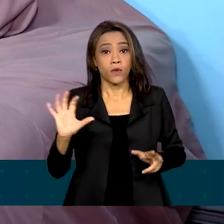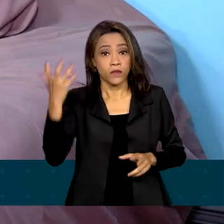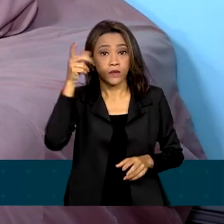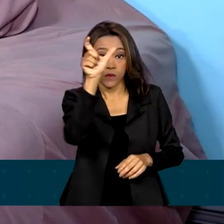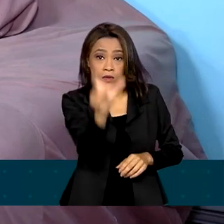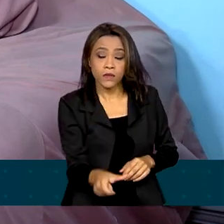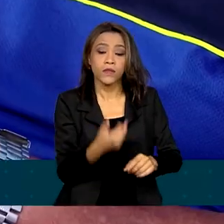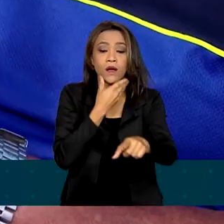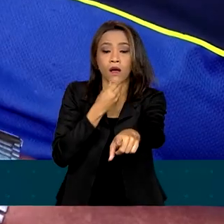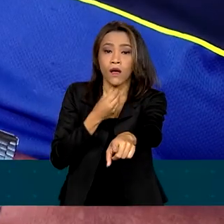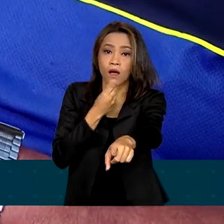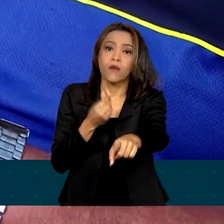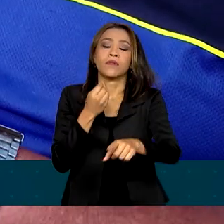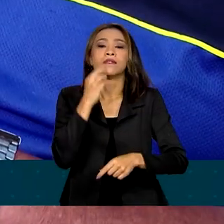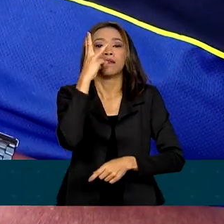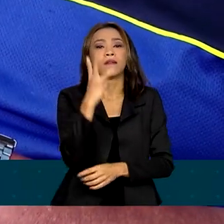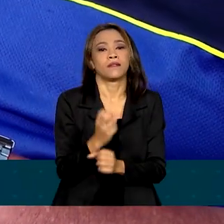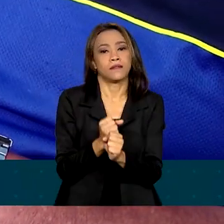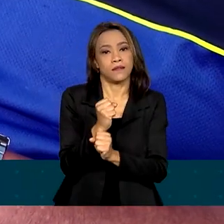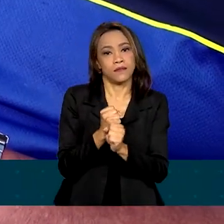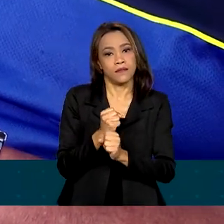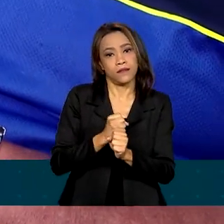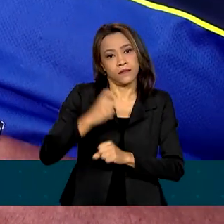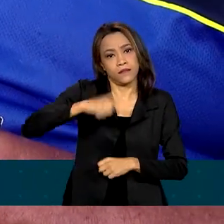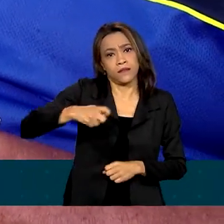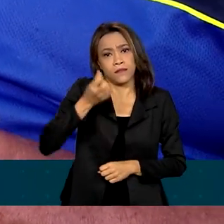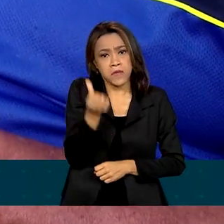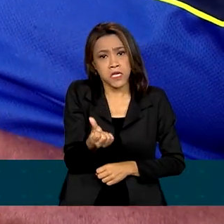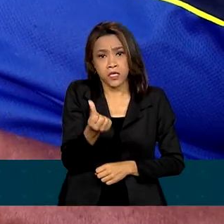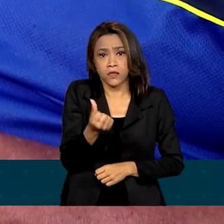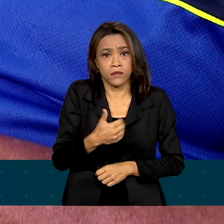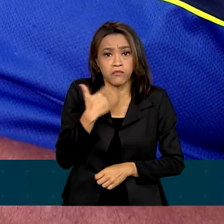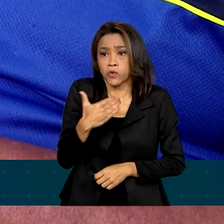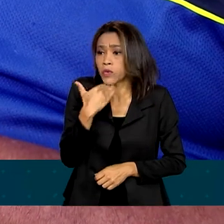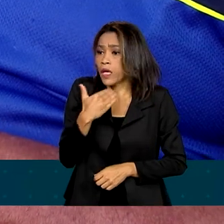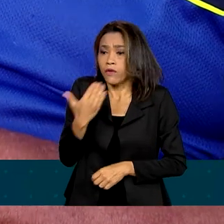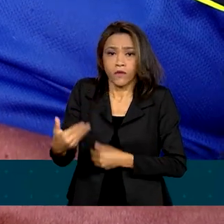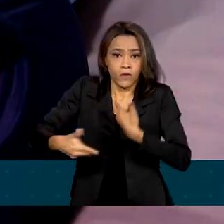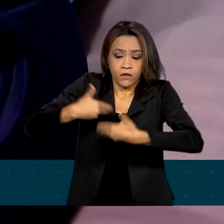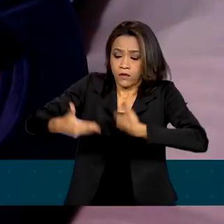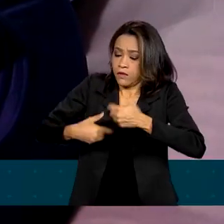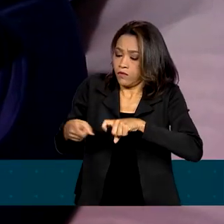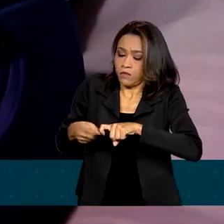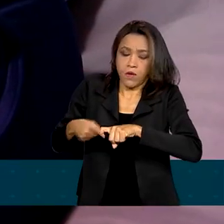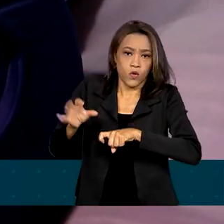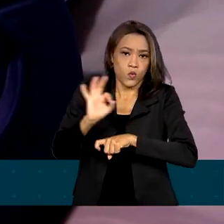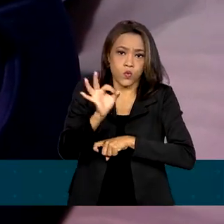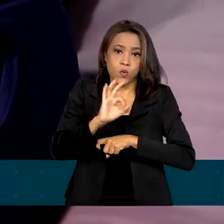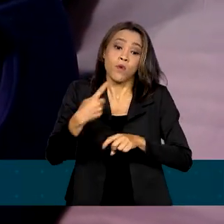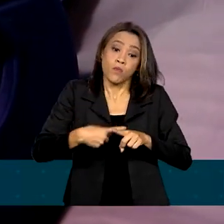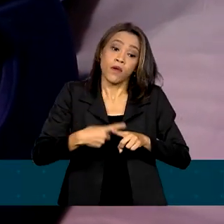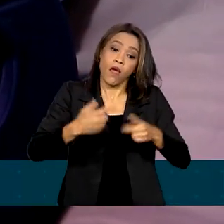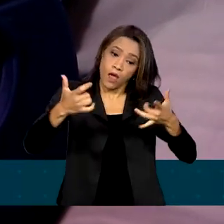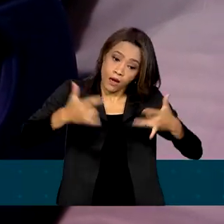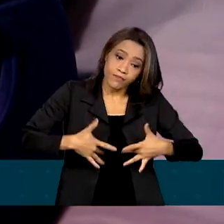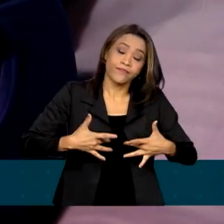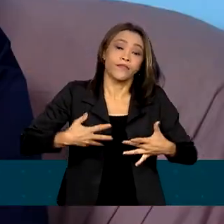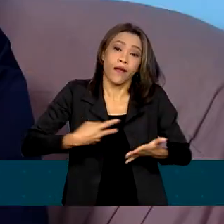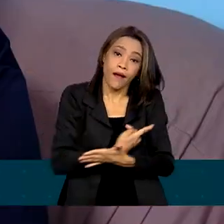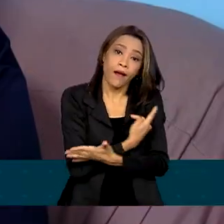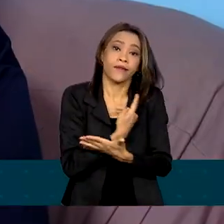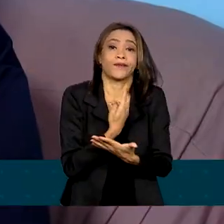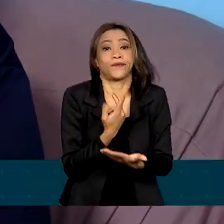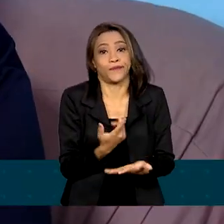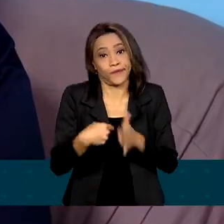Célio. Ele ficou três anos e meio sem cuidados médicos por ter sido diagnosticado erroneamente.